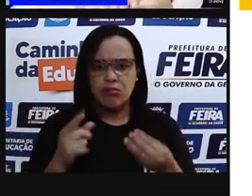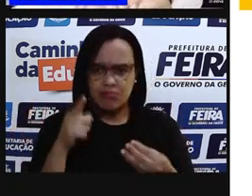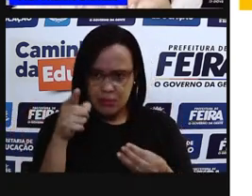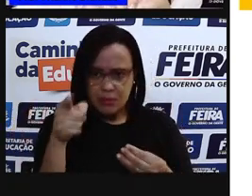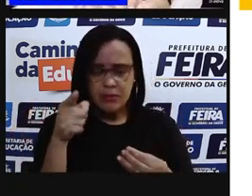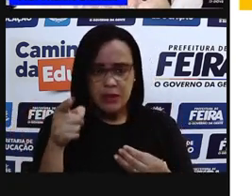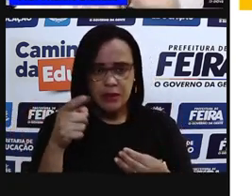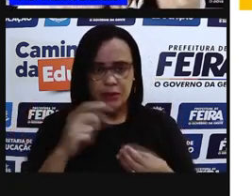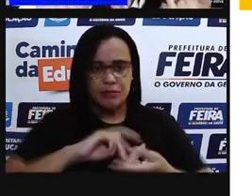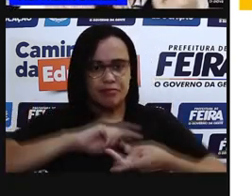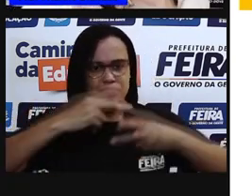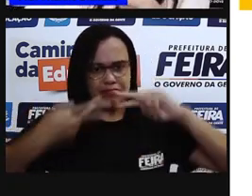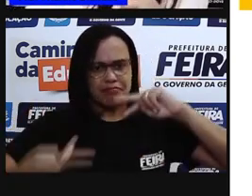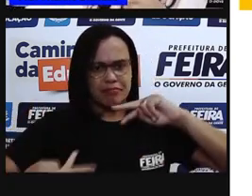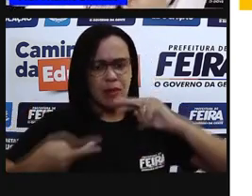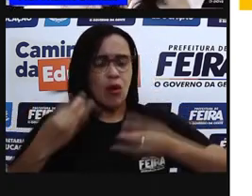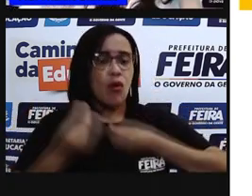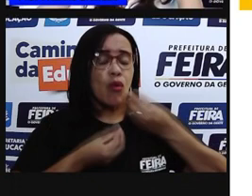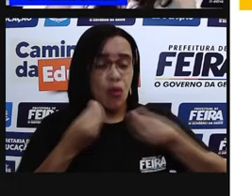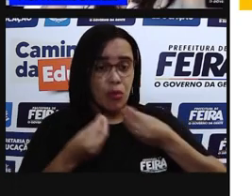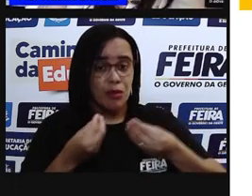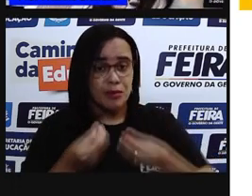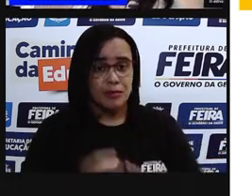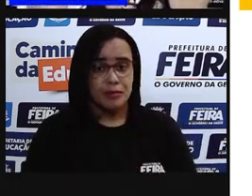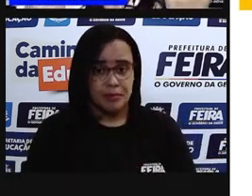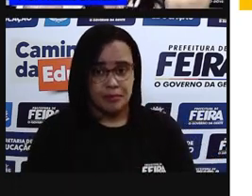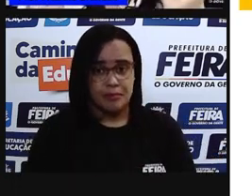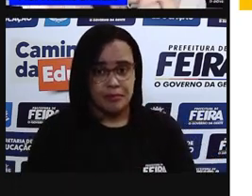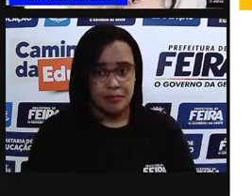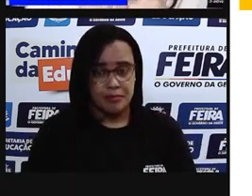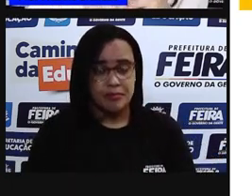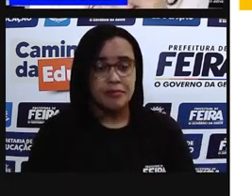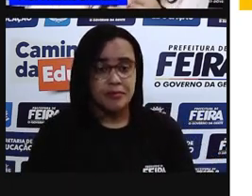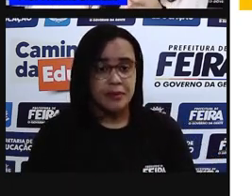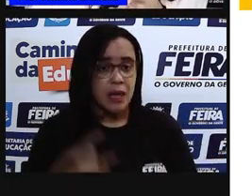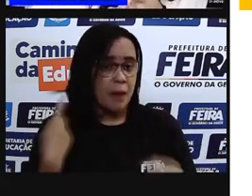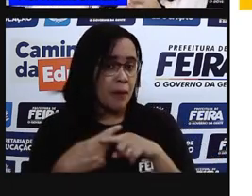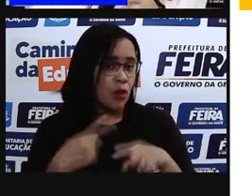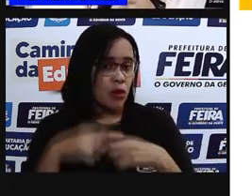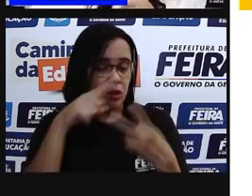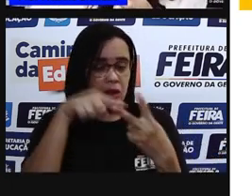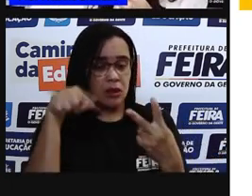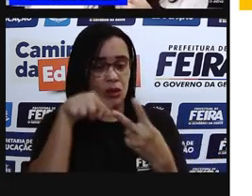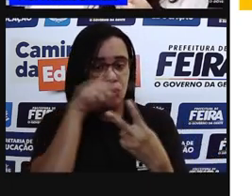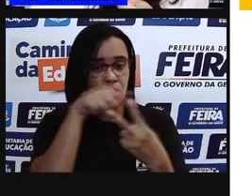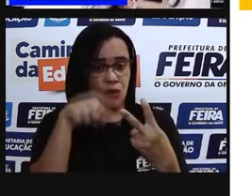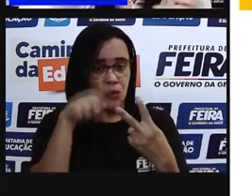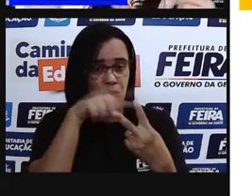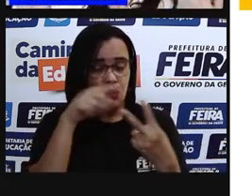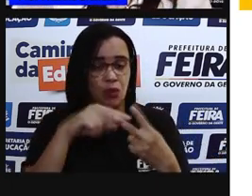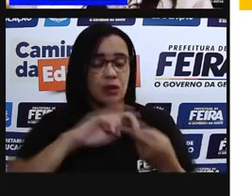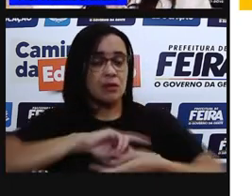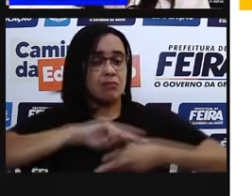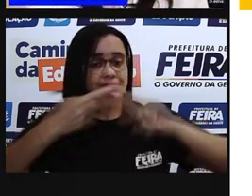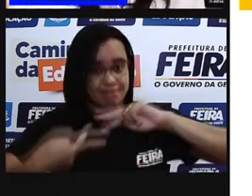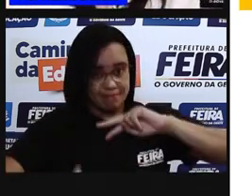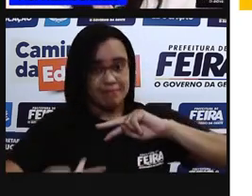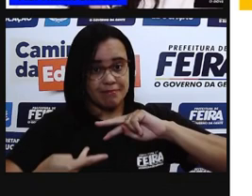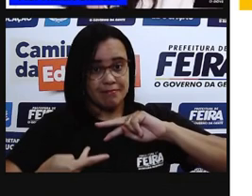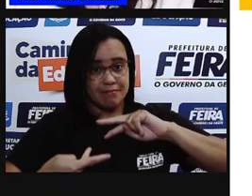Então, isso é o DNA. Ele é uma dupla fita, ok? E o